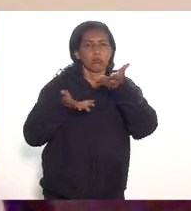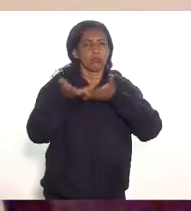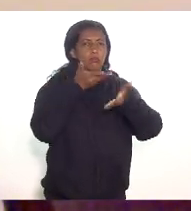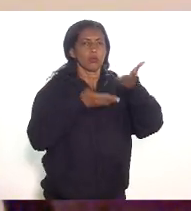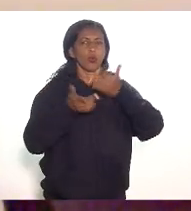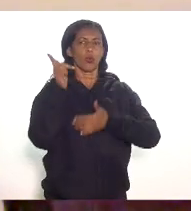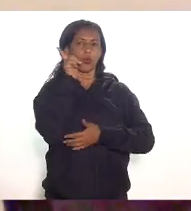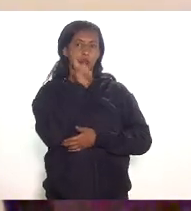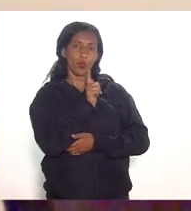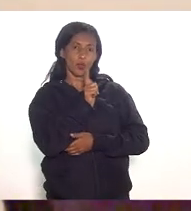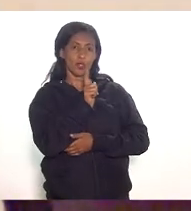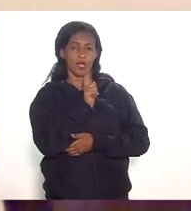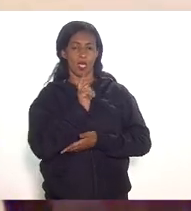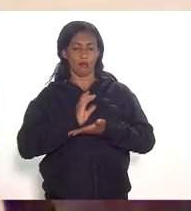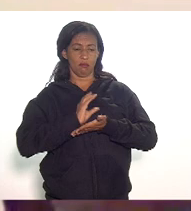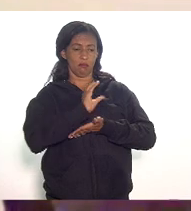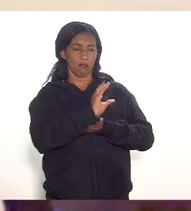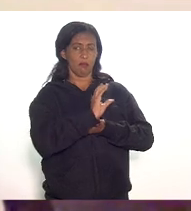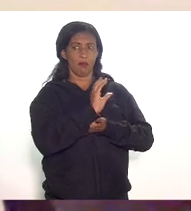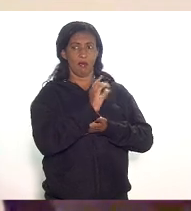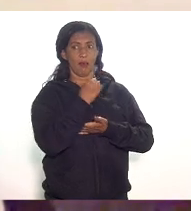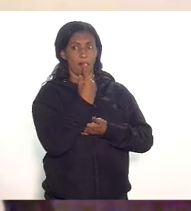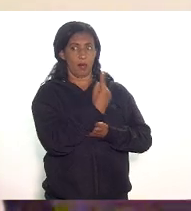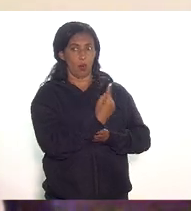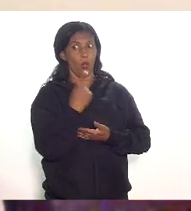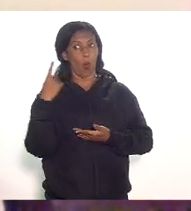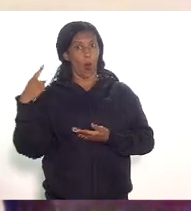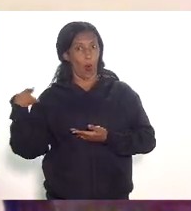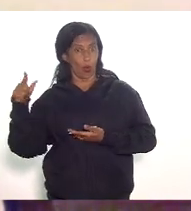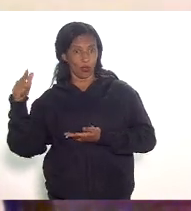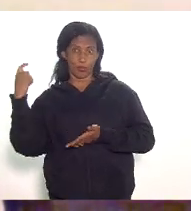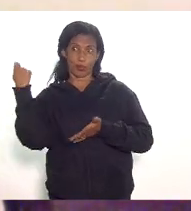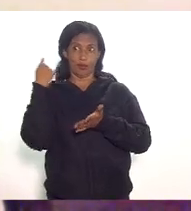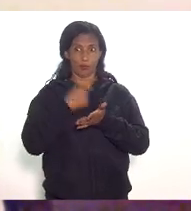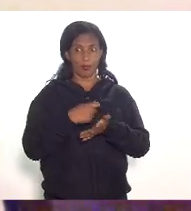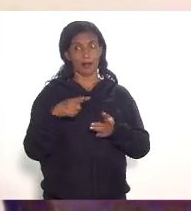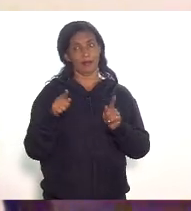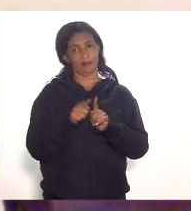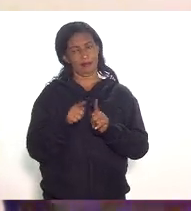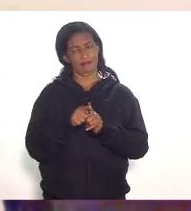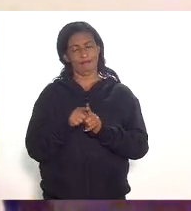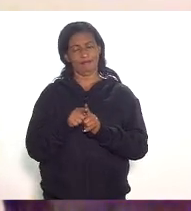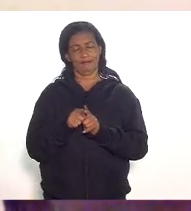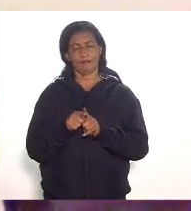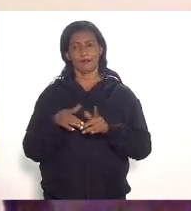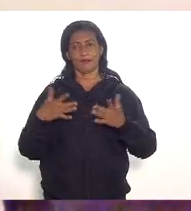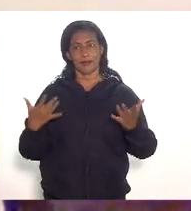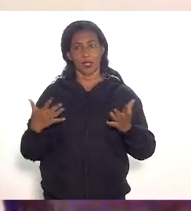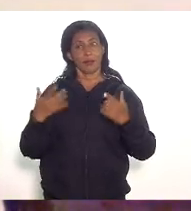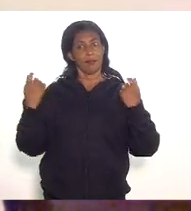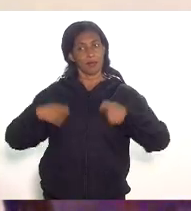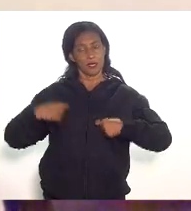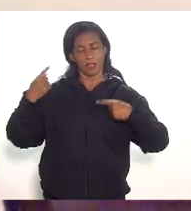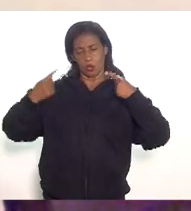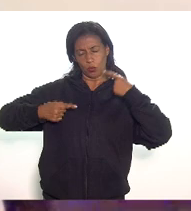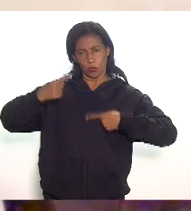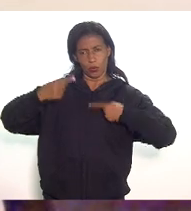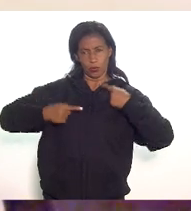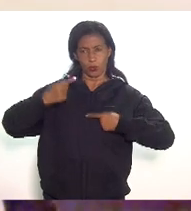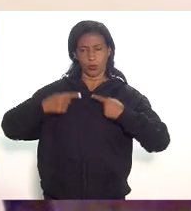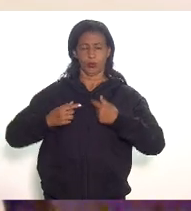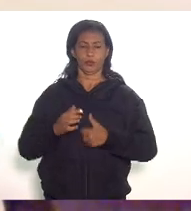incentivo para alguém outras pessoas vão pagar por isso então é importante que isso seja amplamente discutido